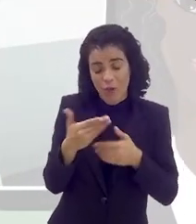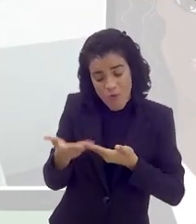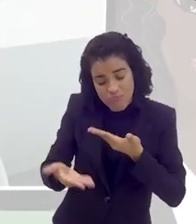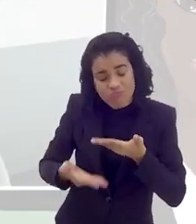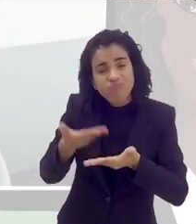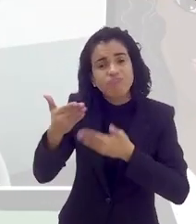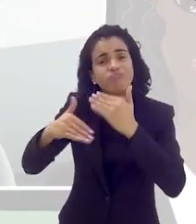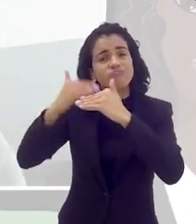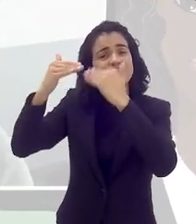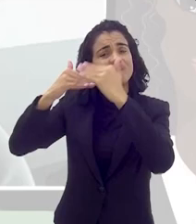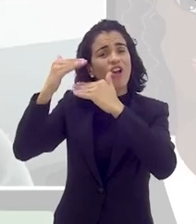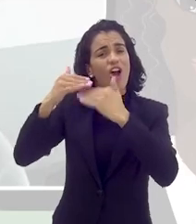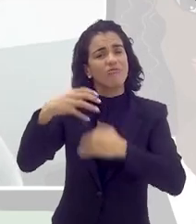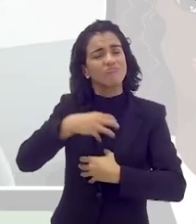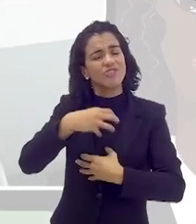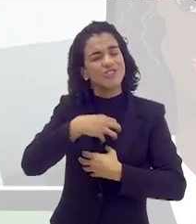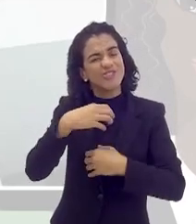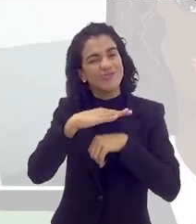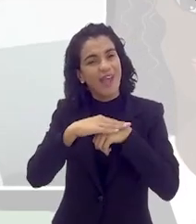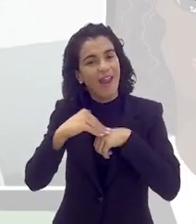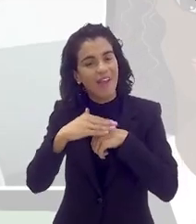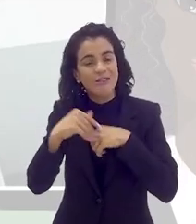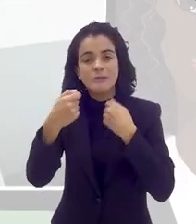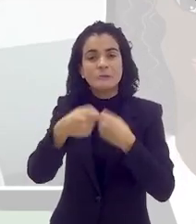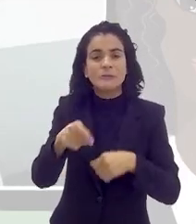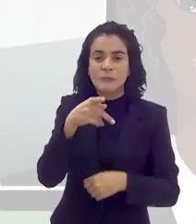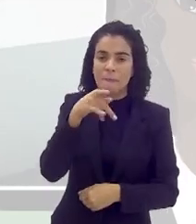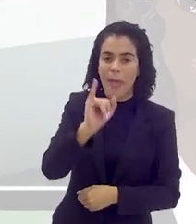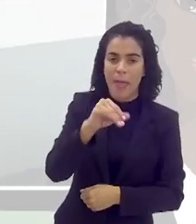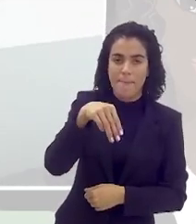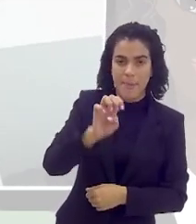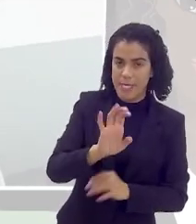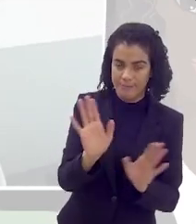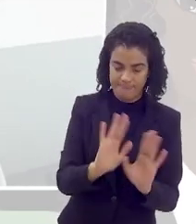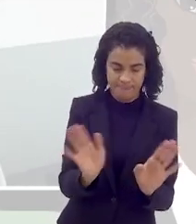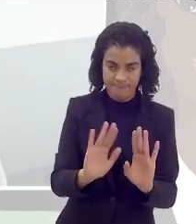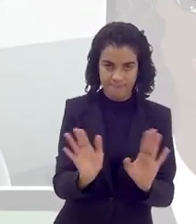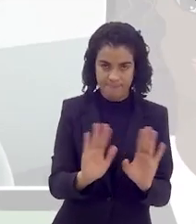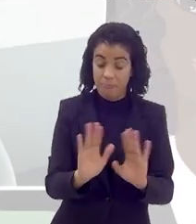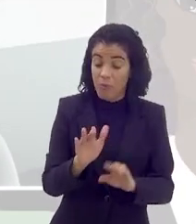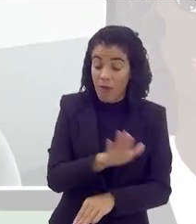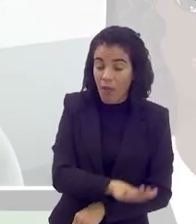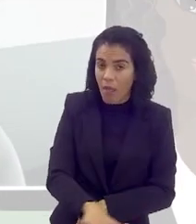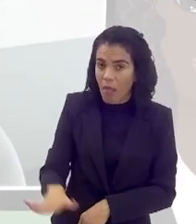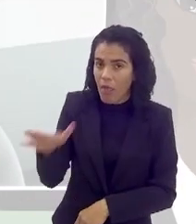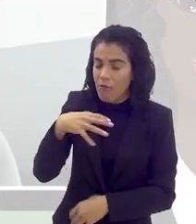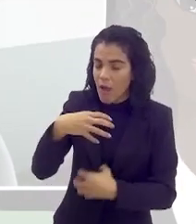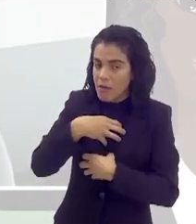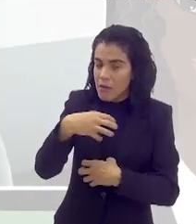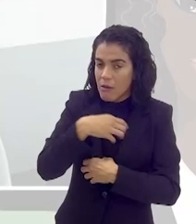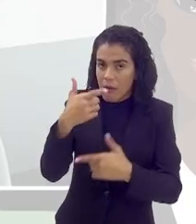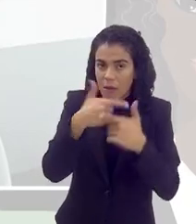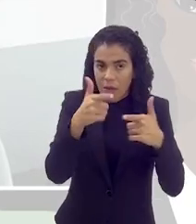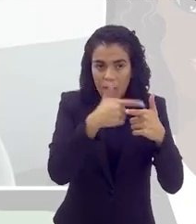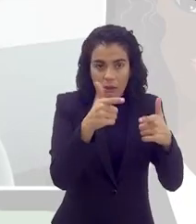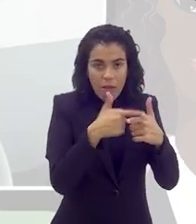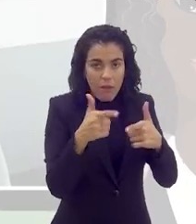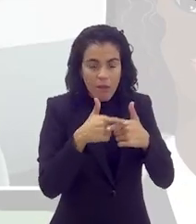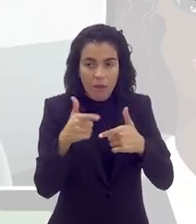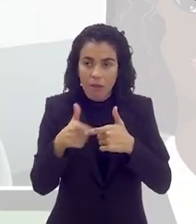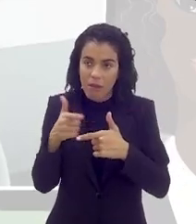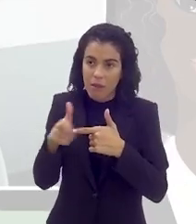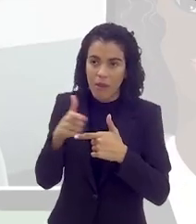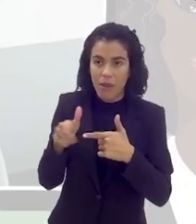autoriza a criança, constrói para a criança esse jeito carinhoso de te chamar, mas não precisa ser pai e mãe, porque a criança vai passar um problemão